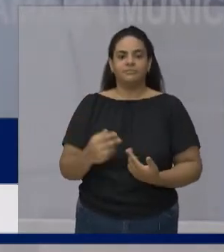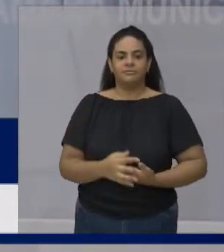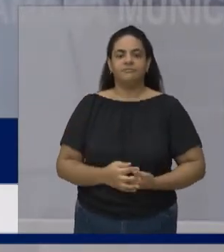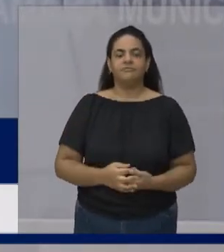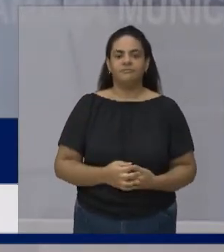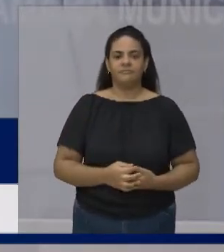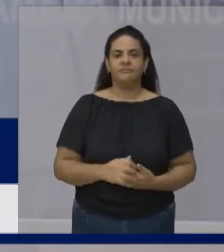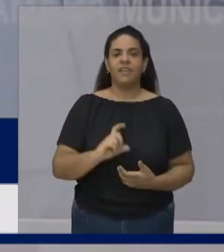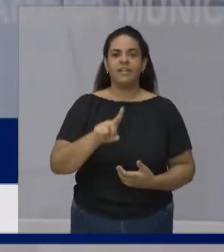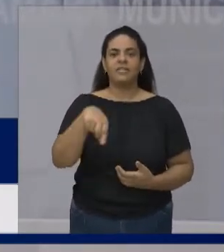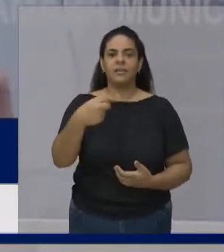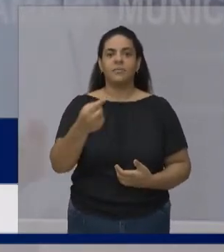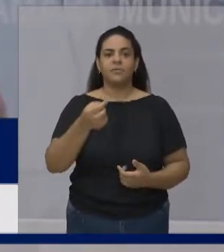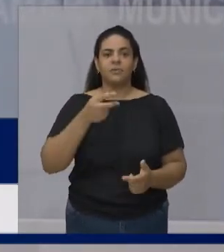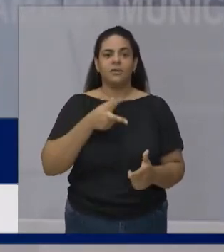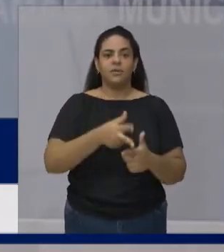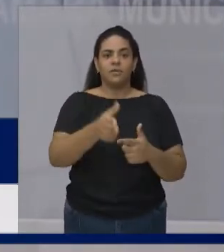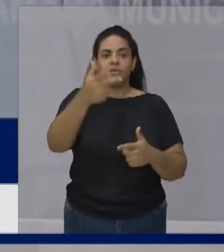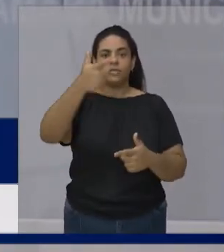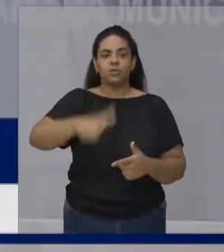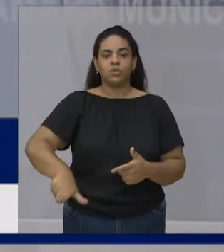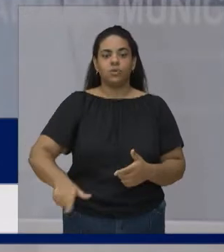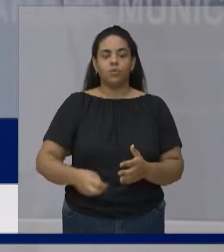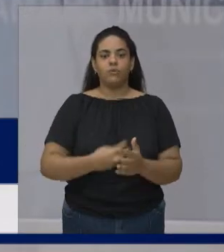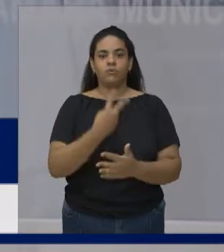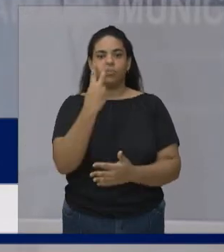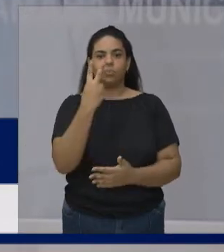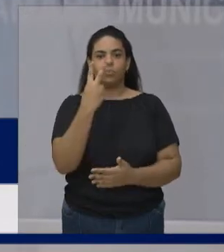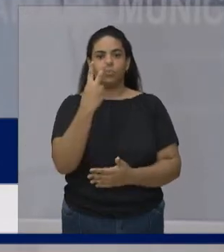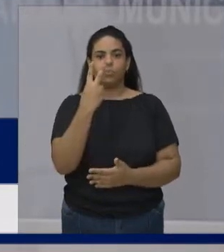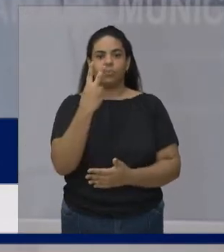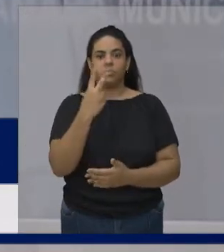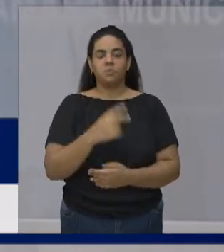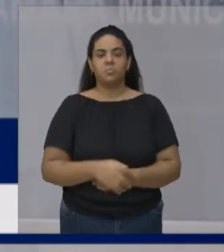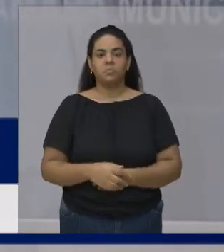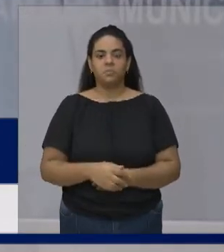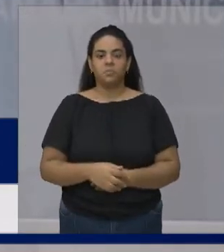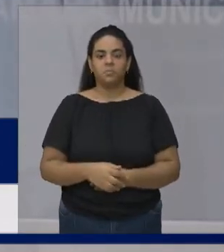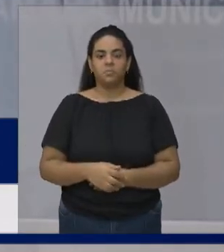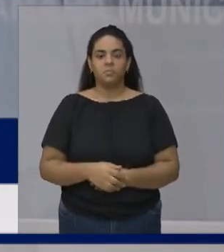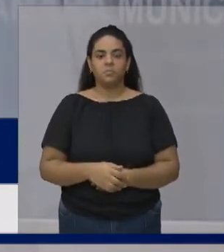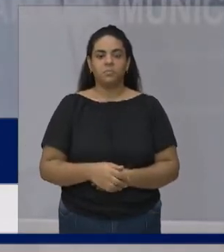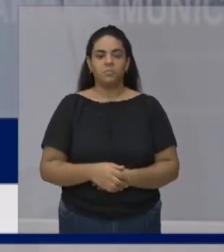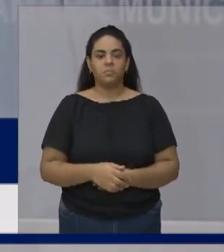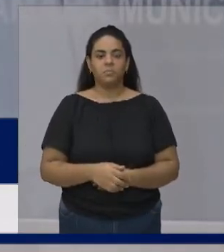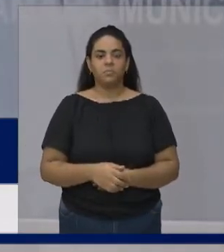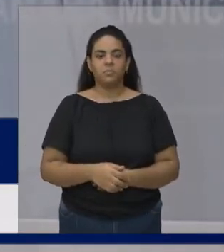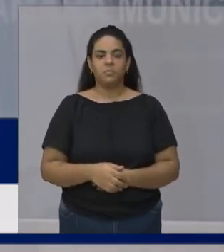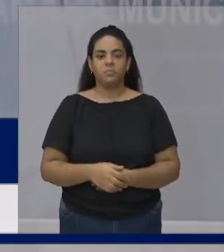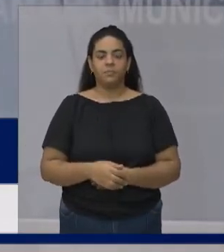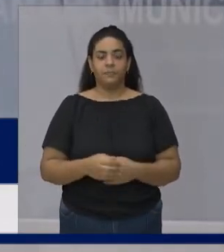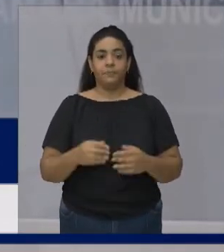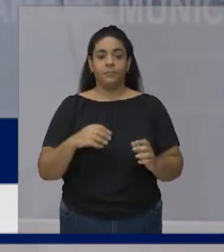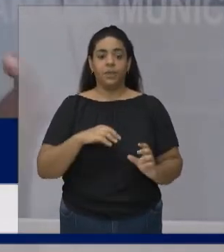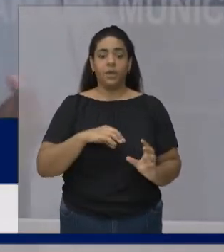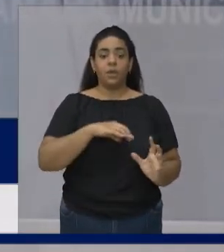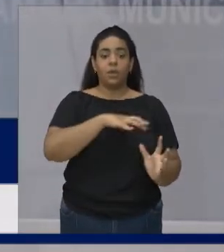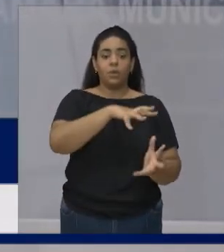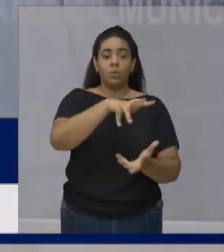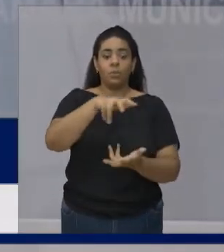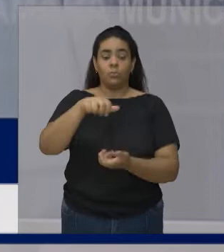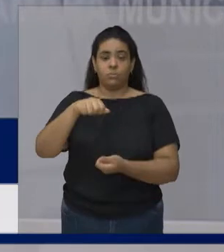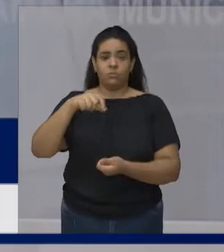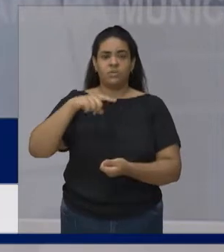vezes Esse troféu E sou o único brasileiro Que tenho três estatuetas No mundo Os maiores vencedores desse prêmio É o Roger